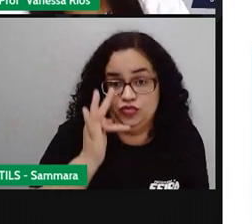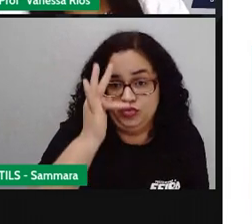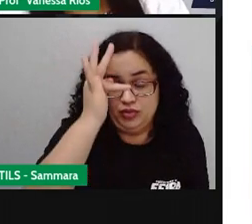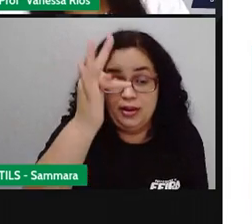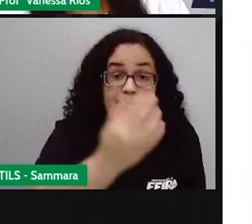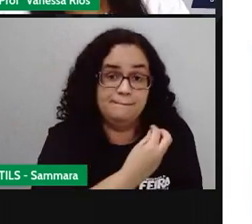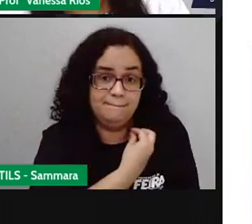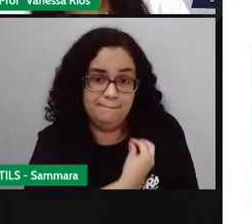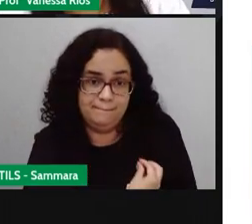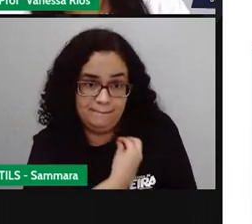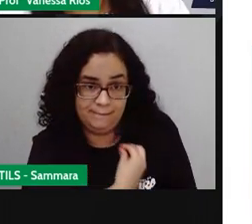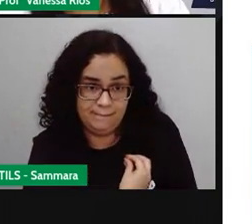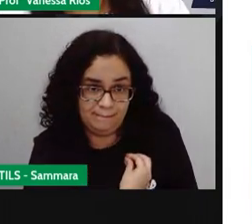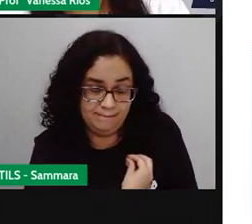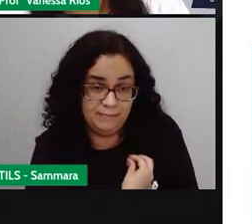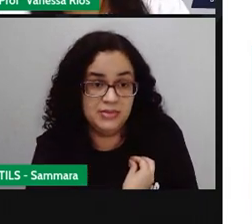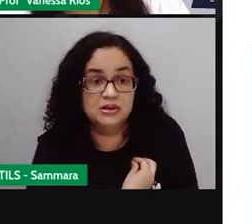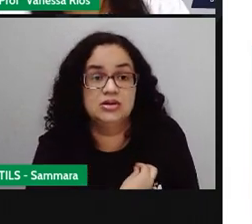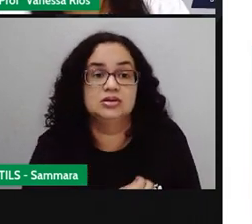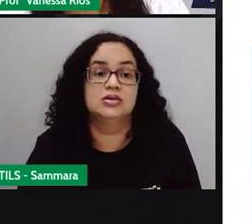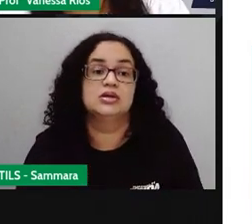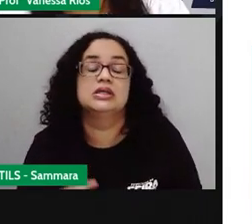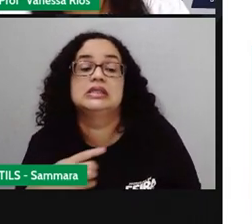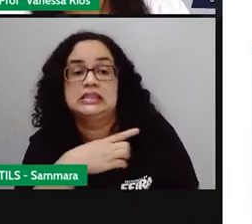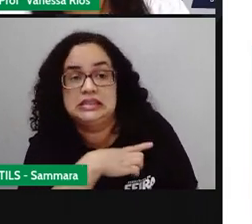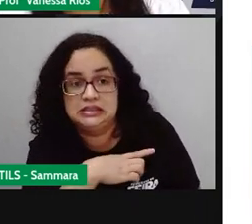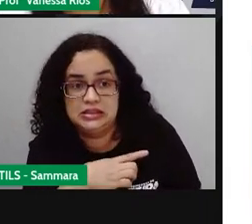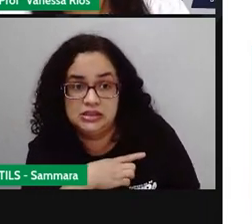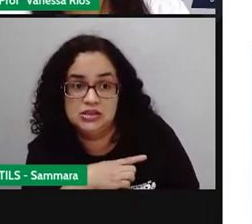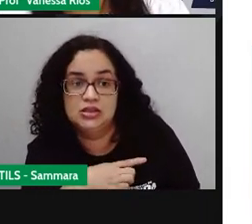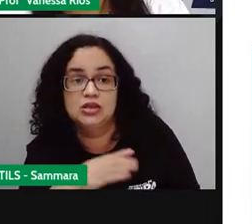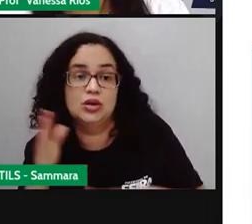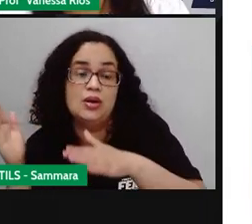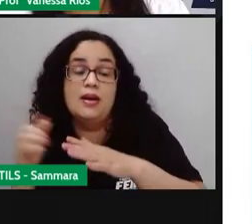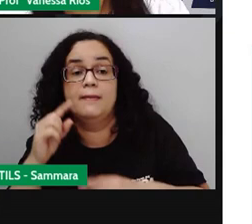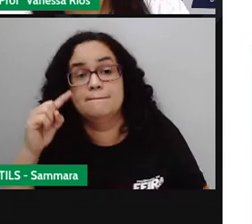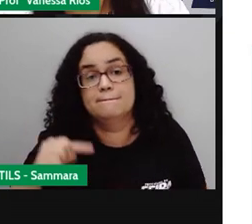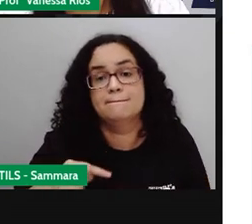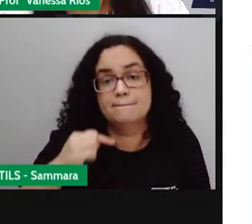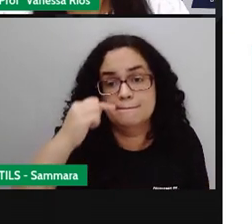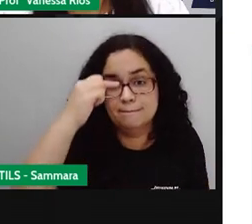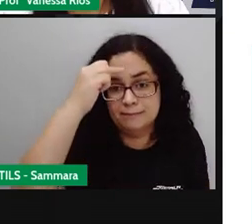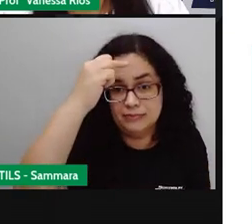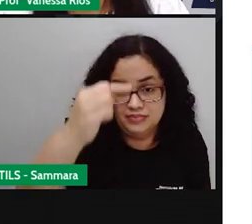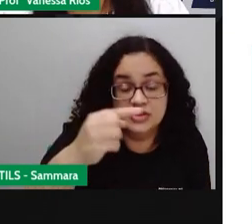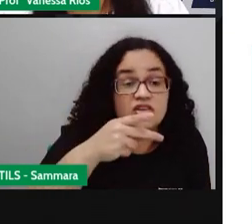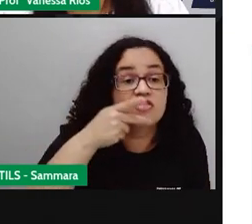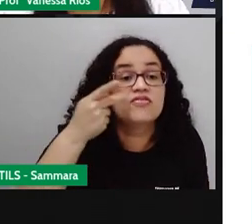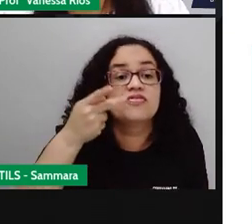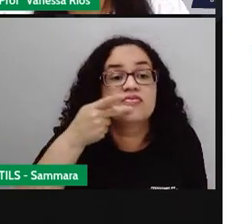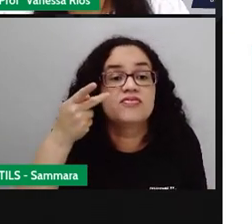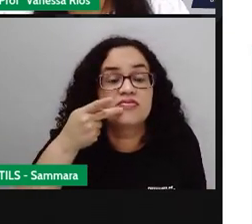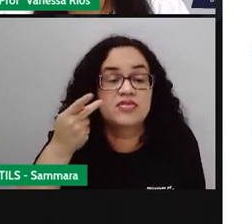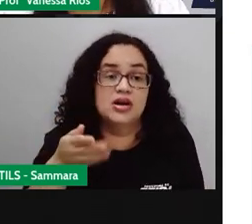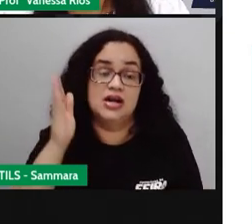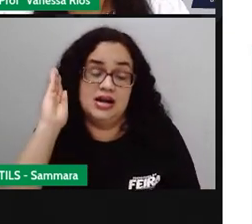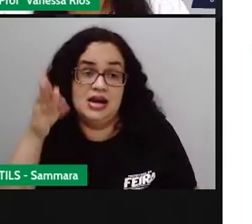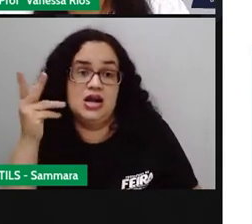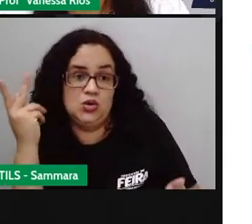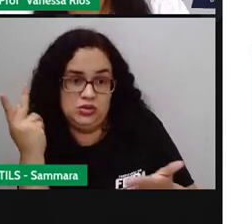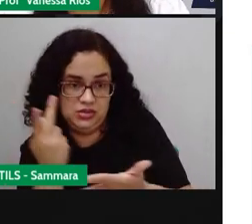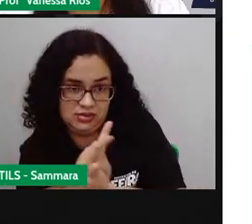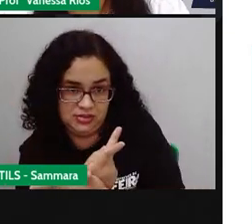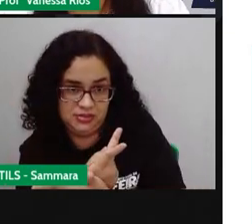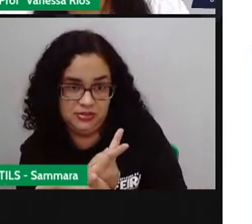presente, que expressa algo que ocorre em um momento posterior ao da fala. Então algo que vai